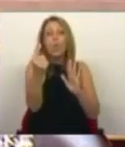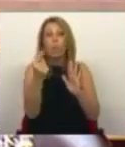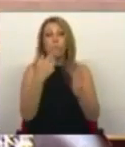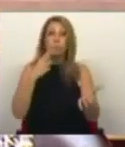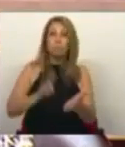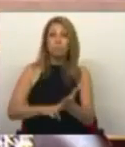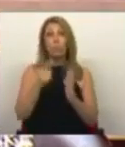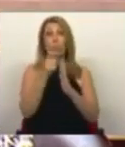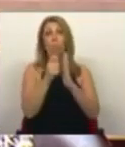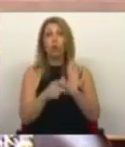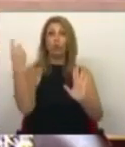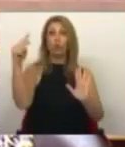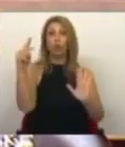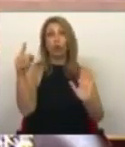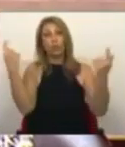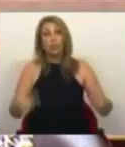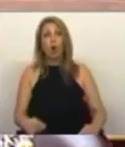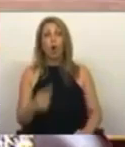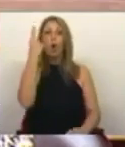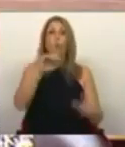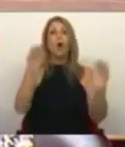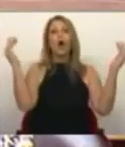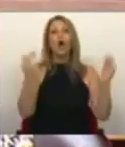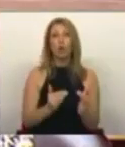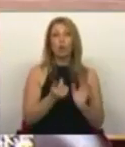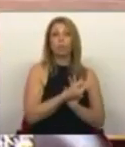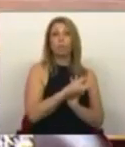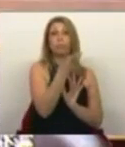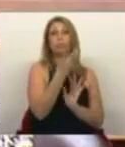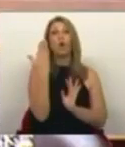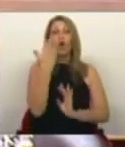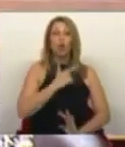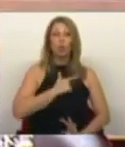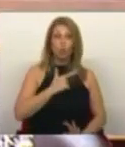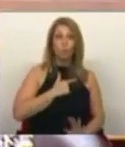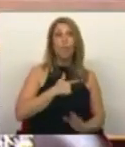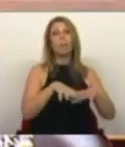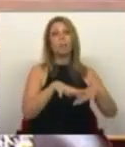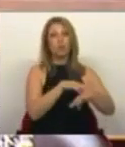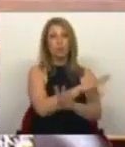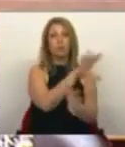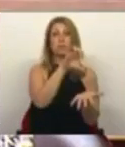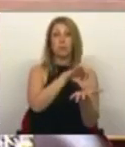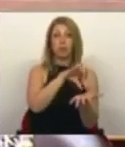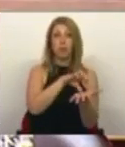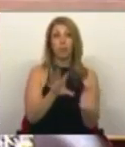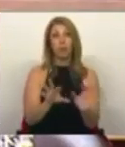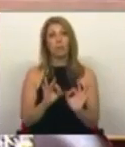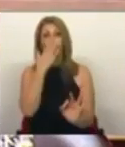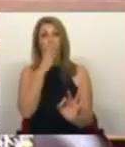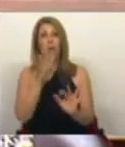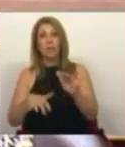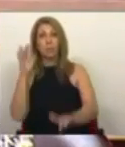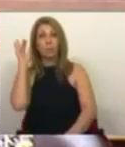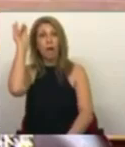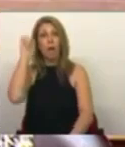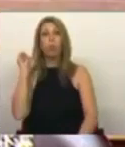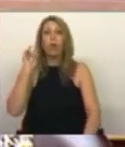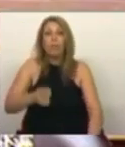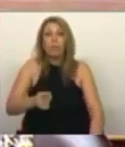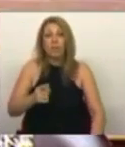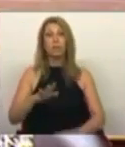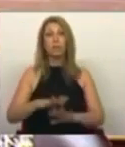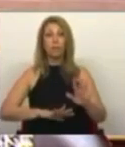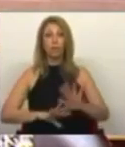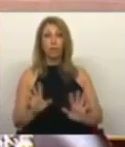só há dois pontos. Um que reduz a dimensão das turmas, administrativamente, centralmente, como se a Assembleia da República o devesse fazer, do